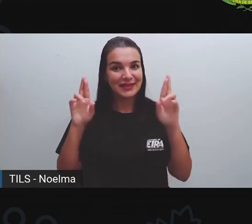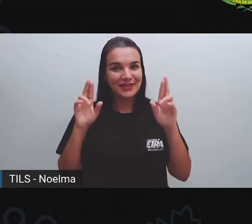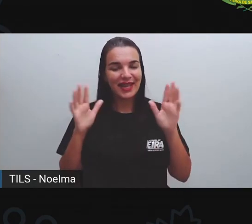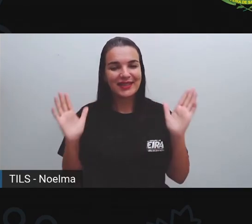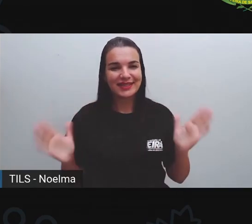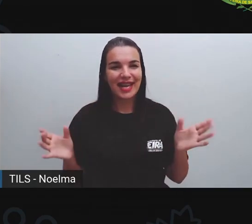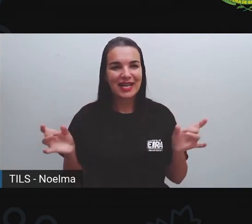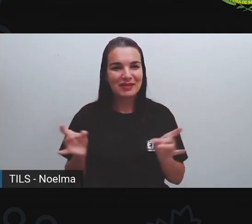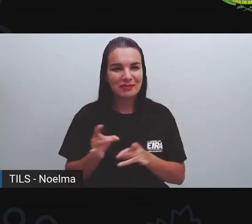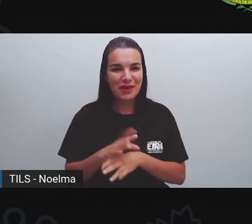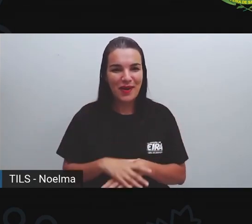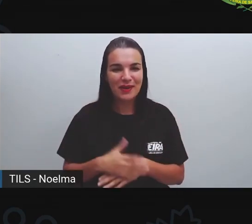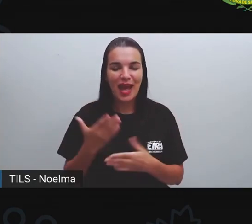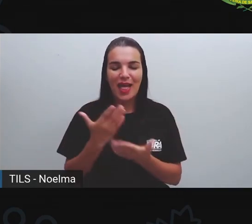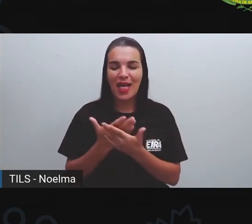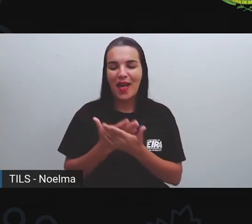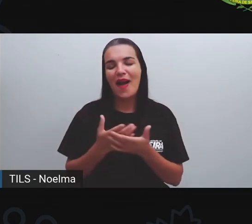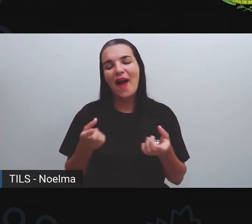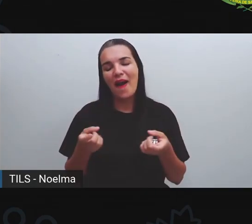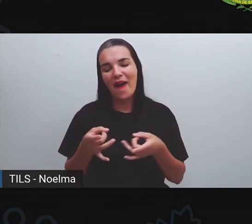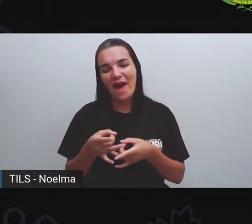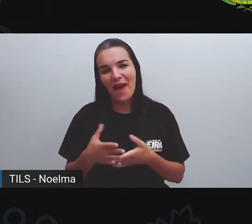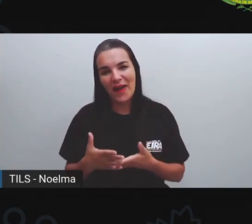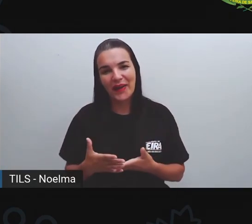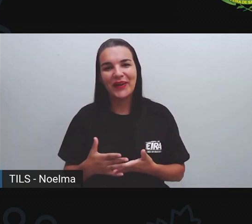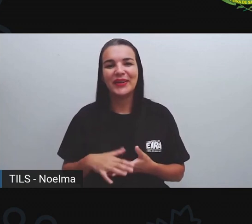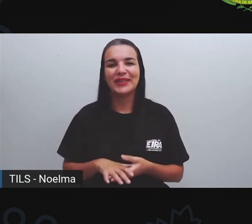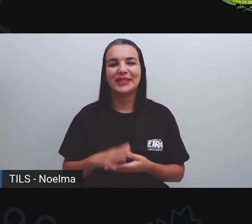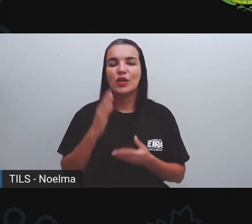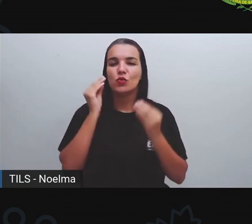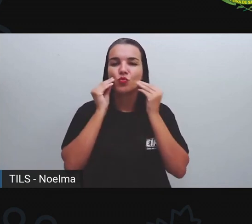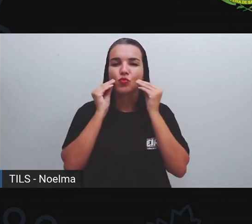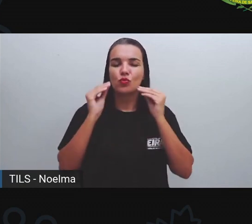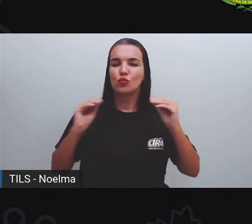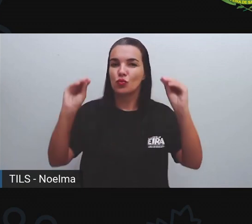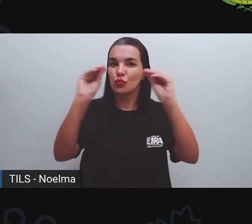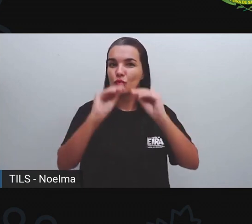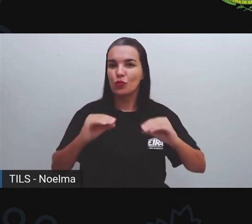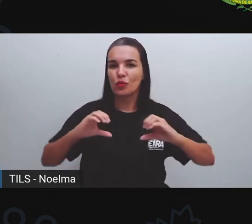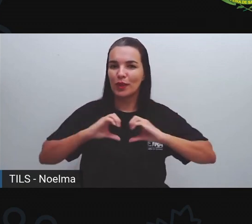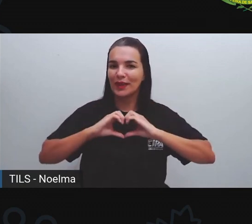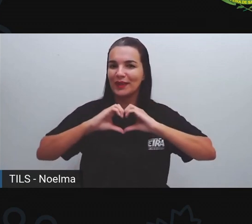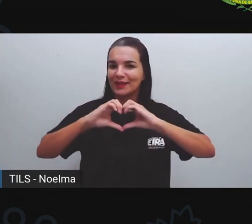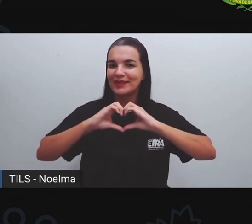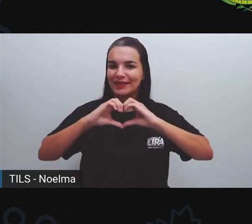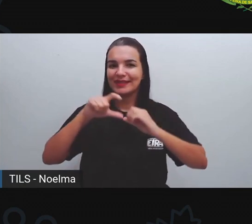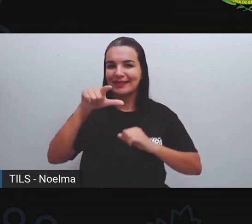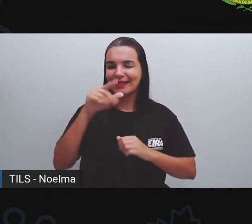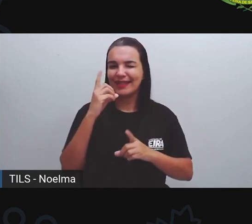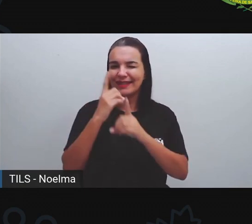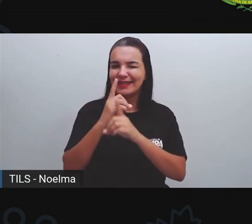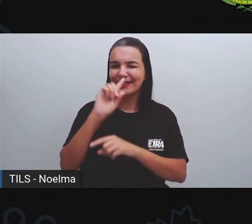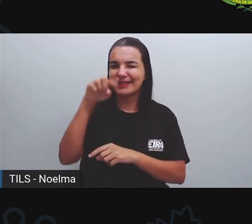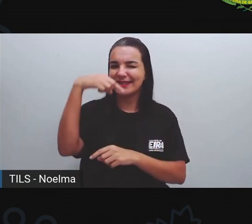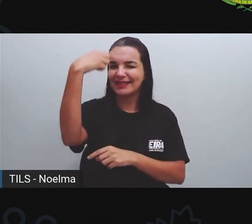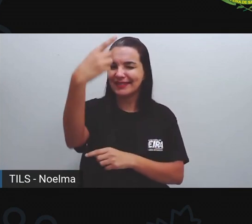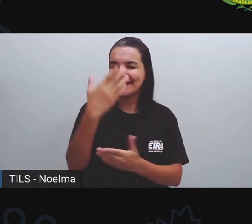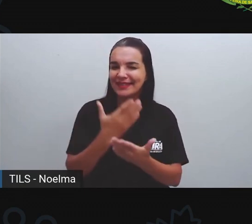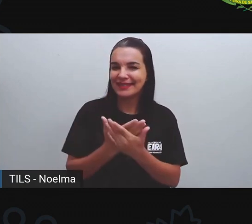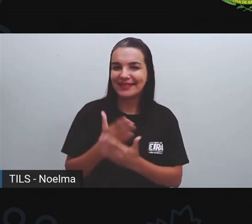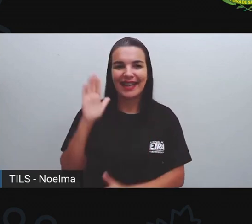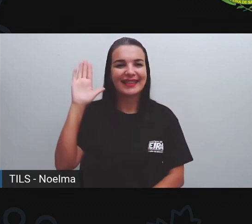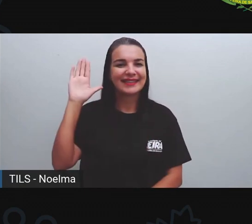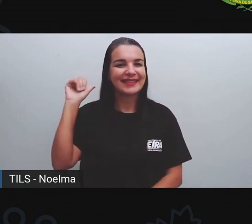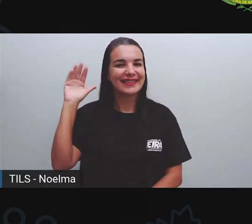tenham gostado. A nossa aula, ela vai ficando por aqui. Um beijo no coração de cada um de vocês. A gente se encontra na nossa próxima